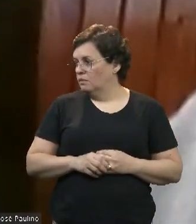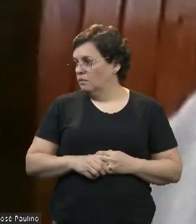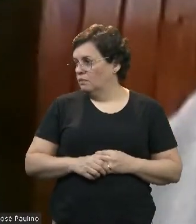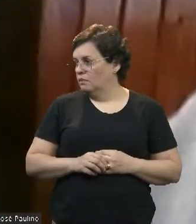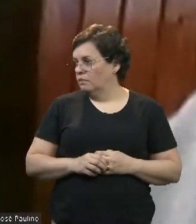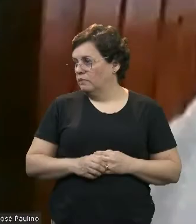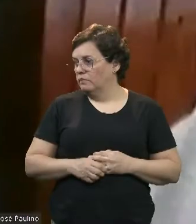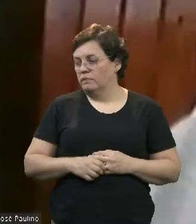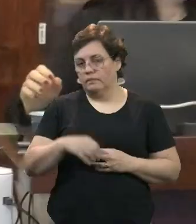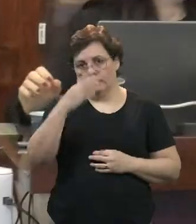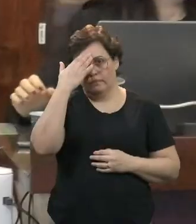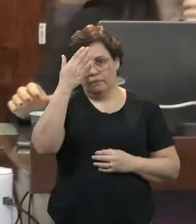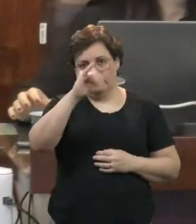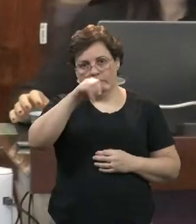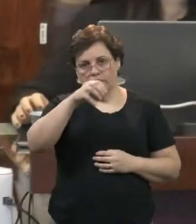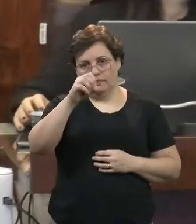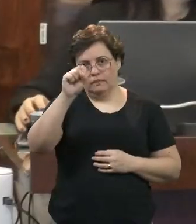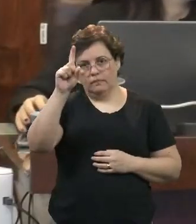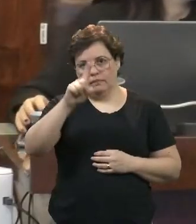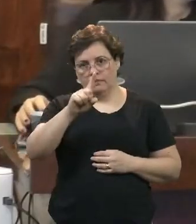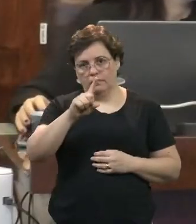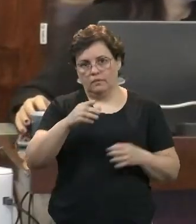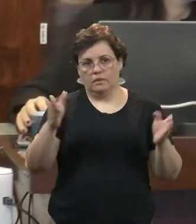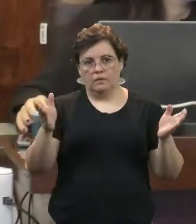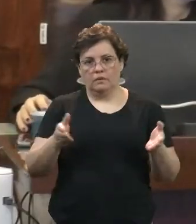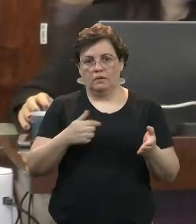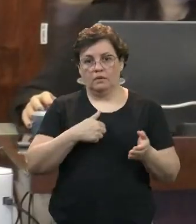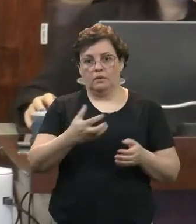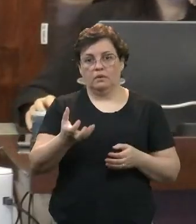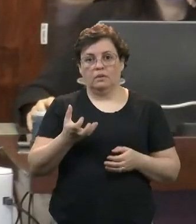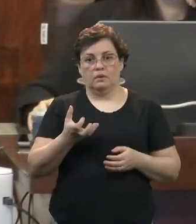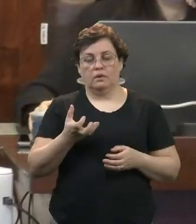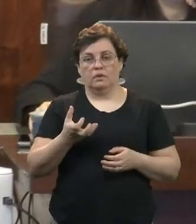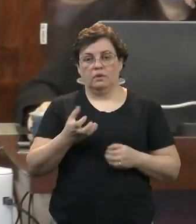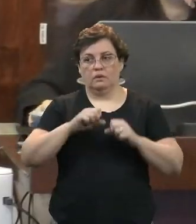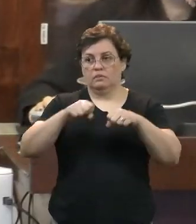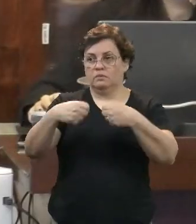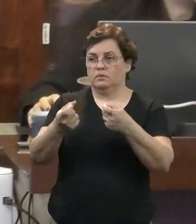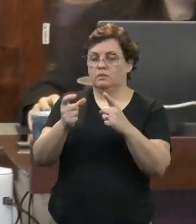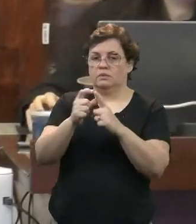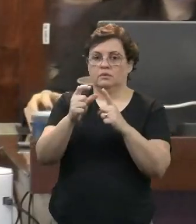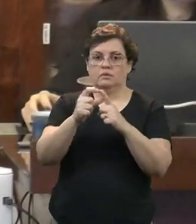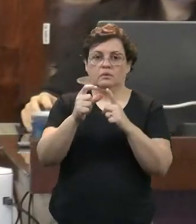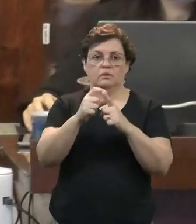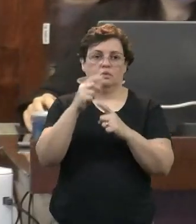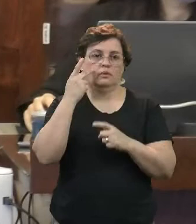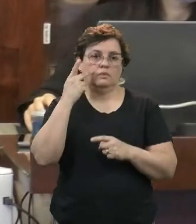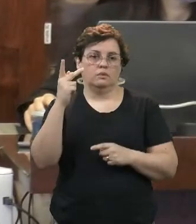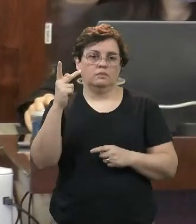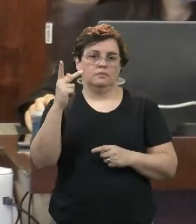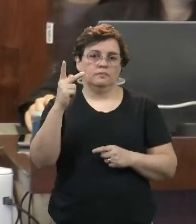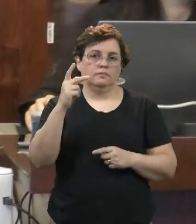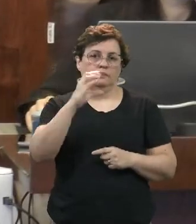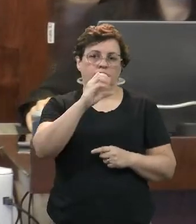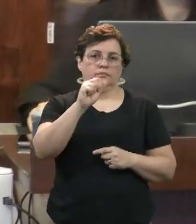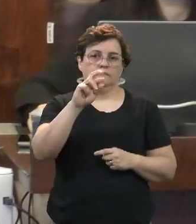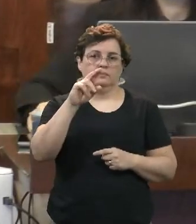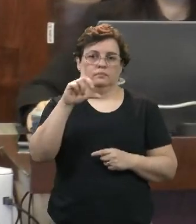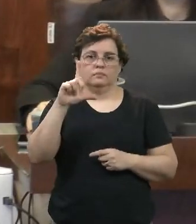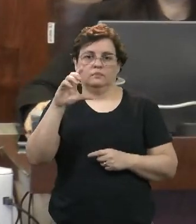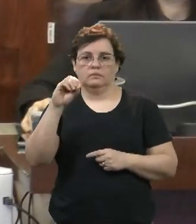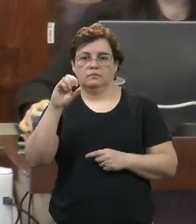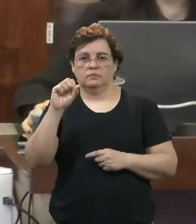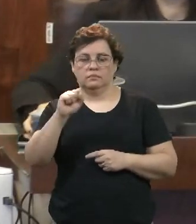Muito obrigado, presidente. Zé Paulino. Nesse instante, eu gostaria de passar a palavra para o senhor Carlos Alberto